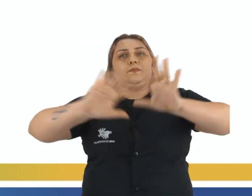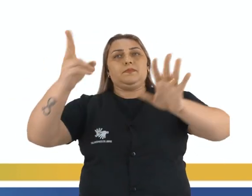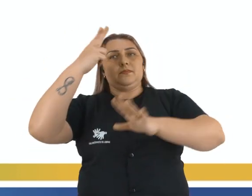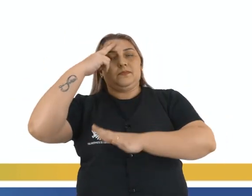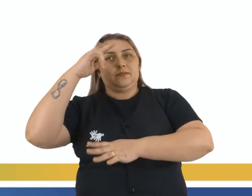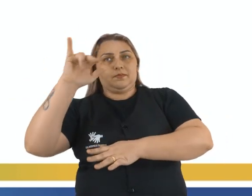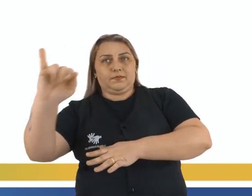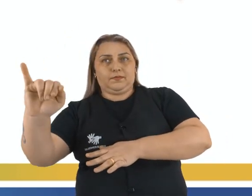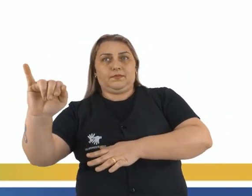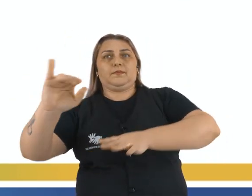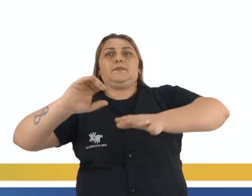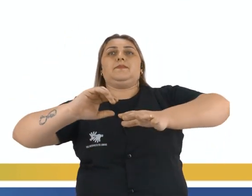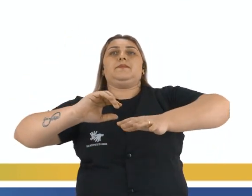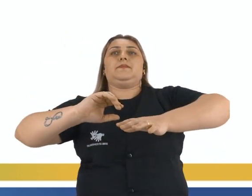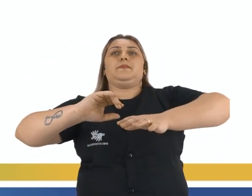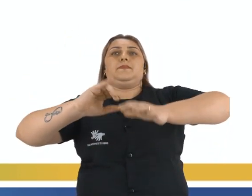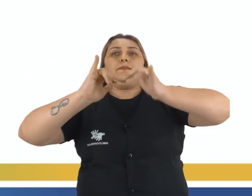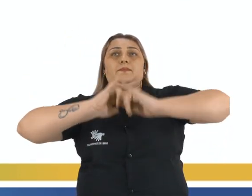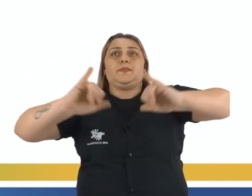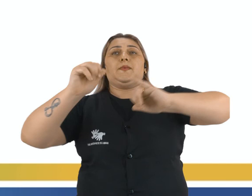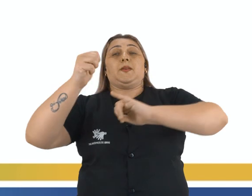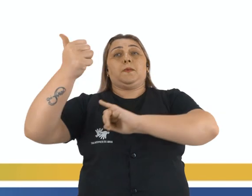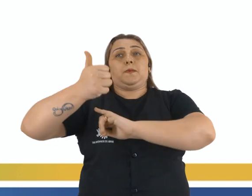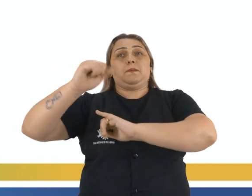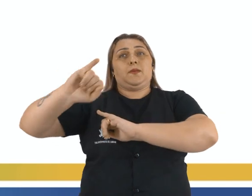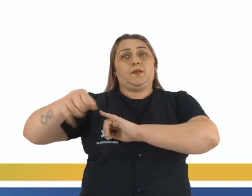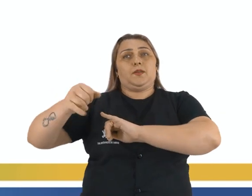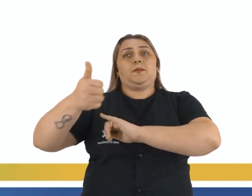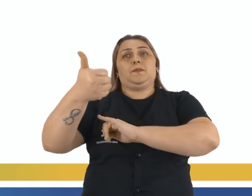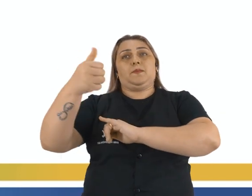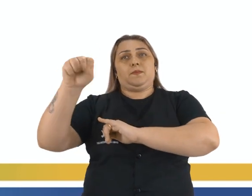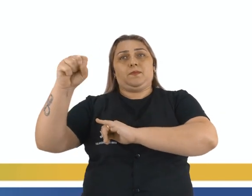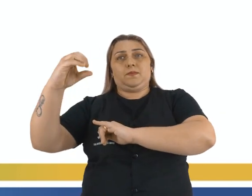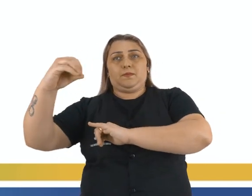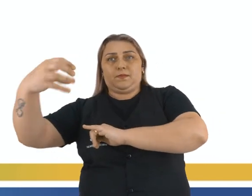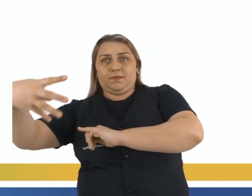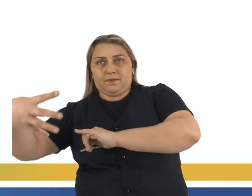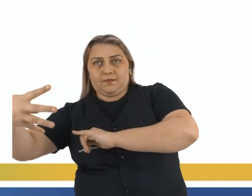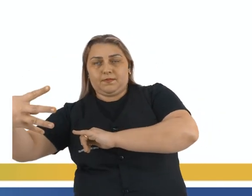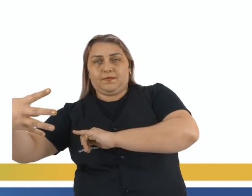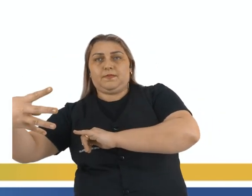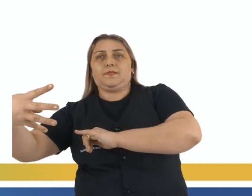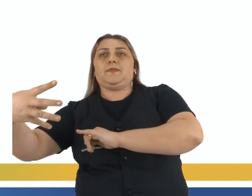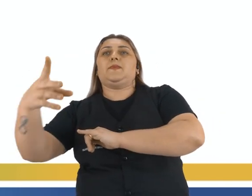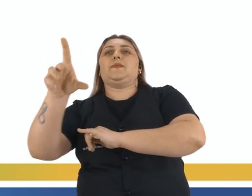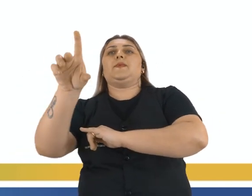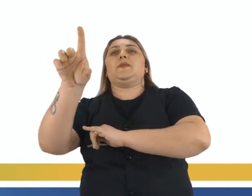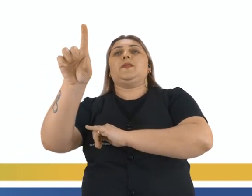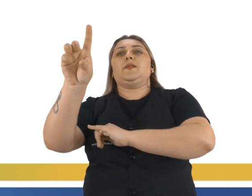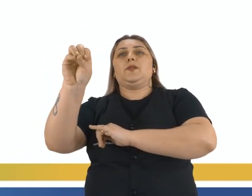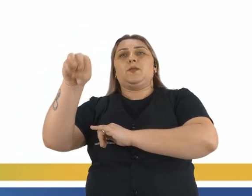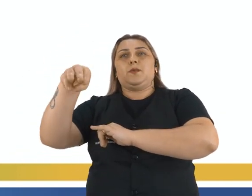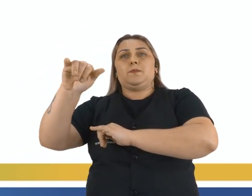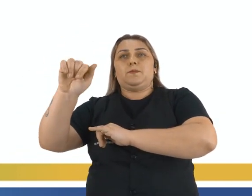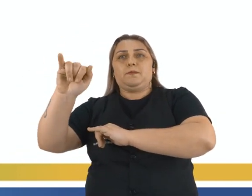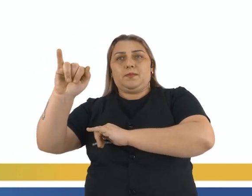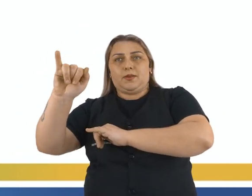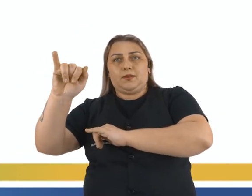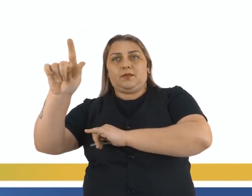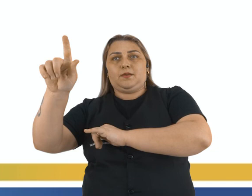Haiti vai ser declarada, e em 1º de janeiro de 1804, São Domingos se torna Haiti.